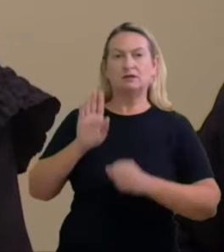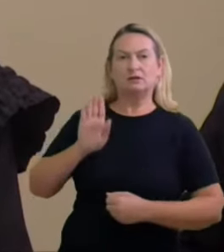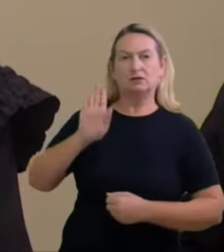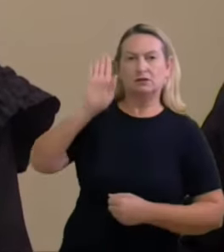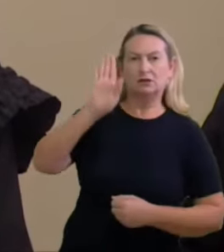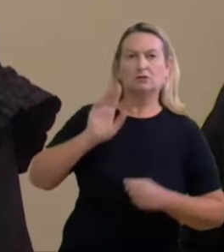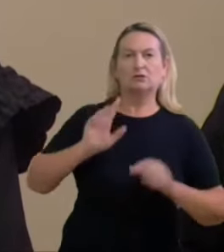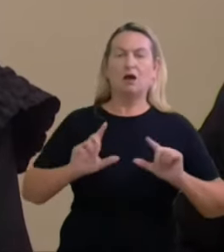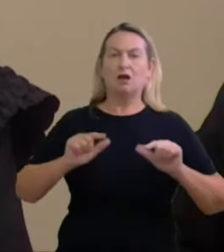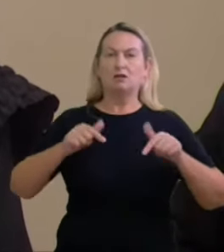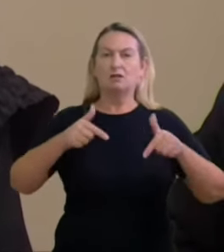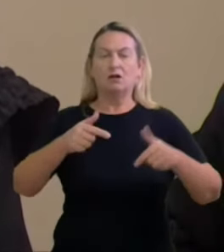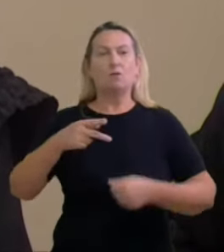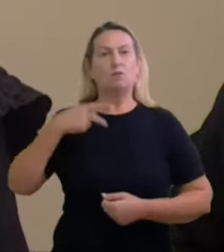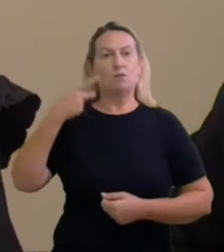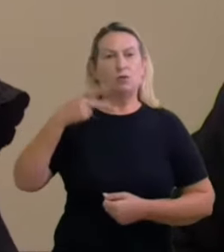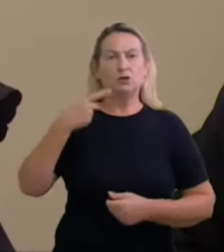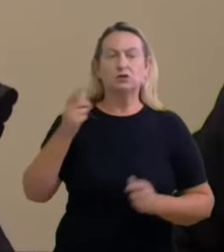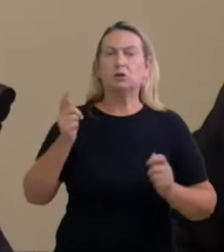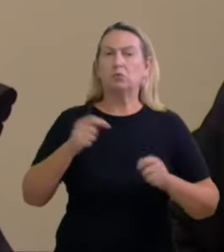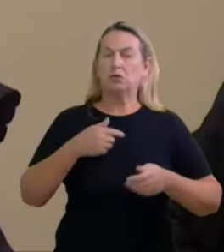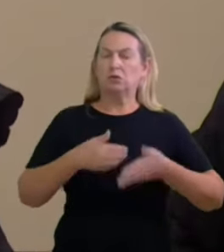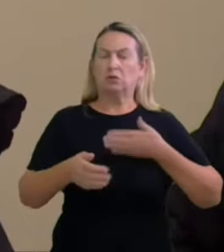podem ocorrer a qualquer tempo